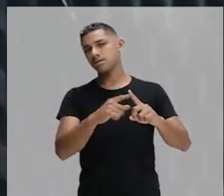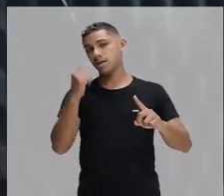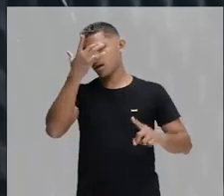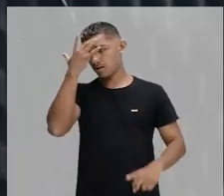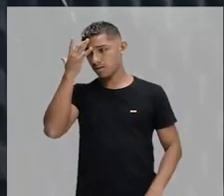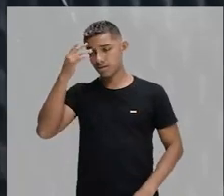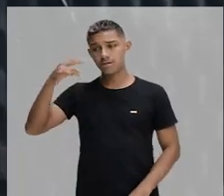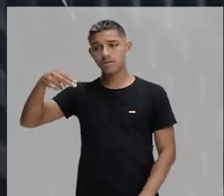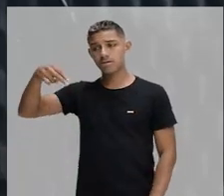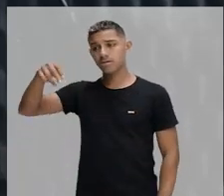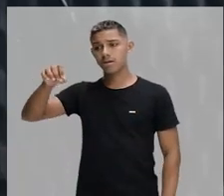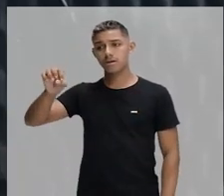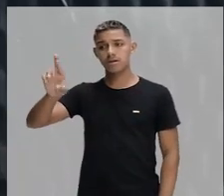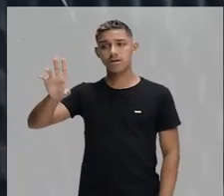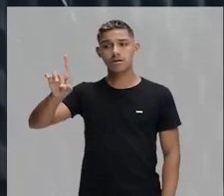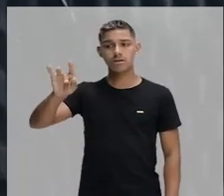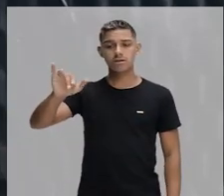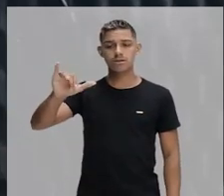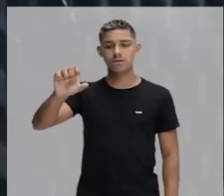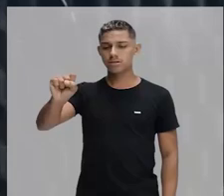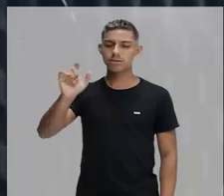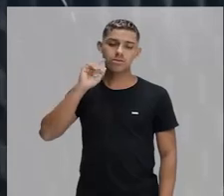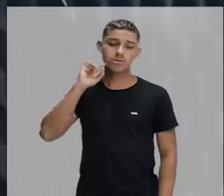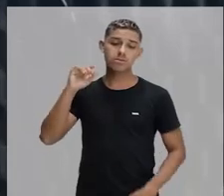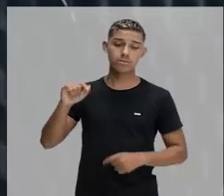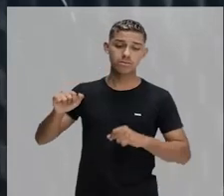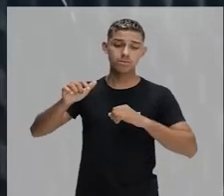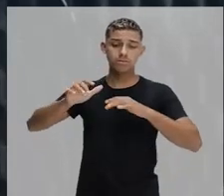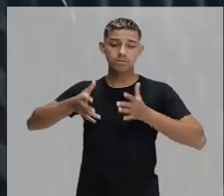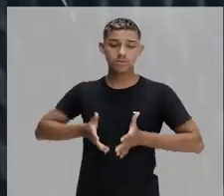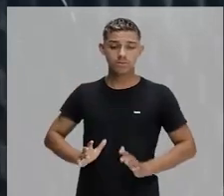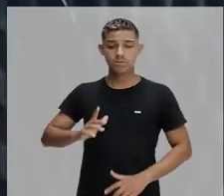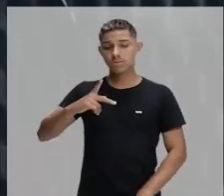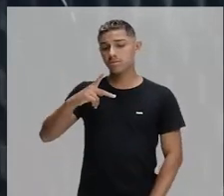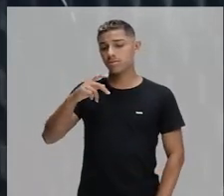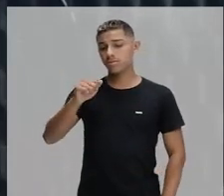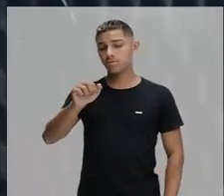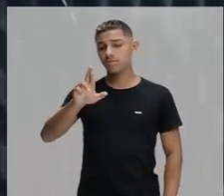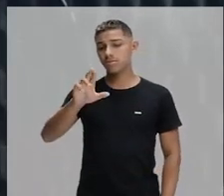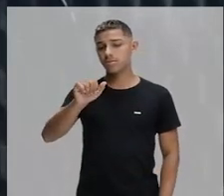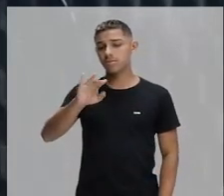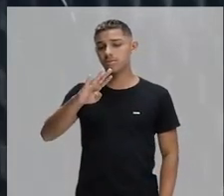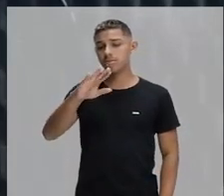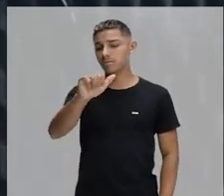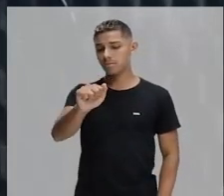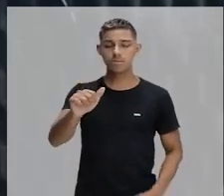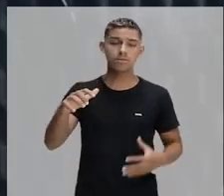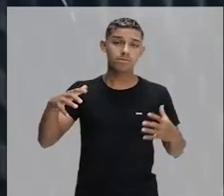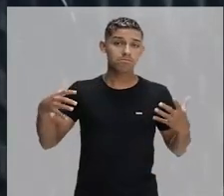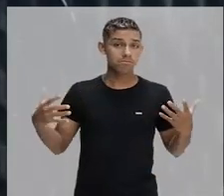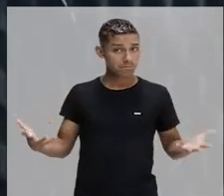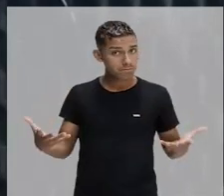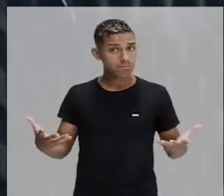aos nordestinos. No caso da Paraíba, que seriam os paraibanos. Então, pejorativo.